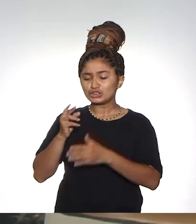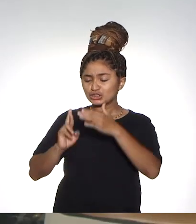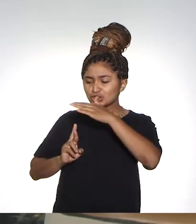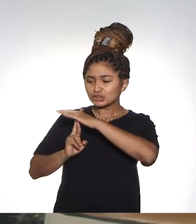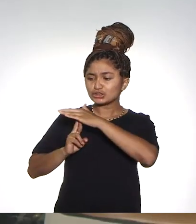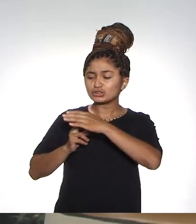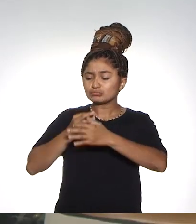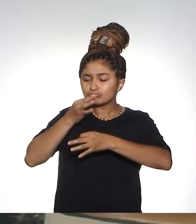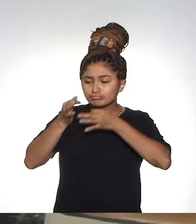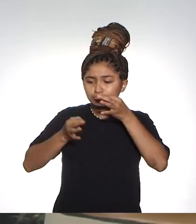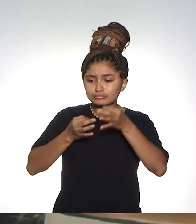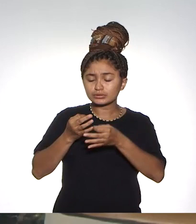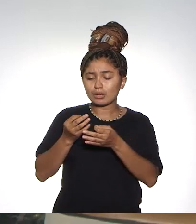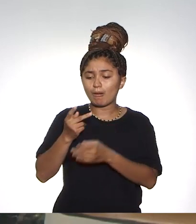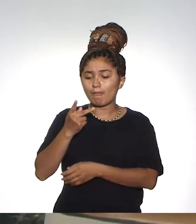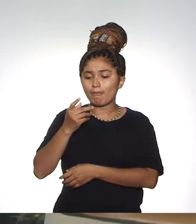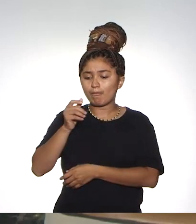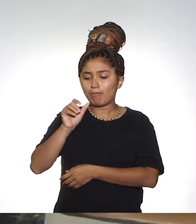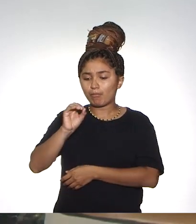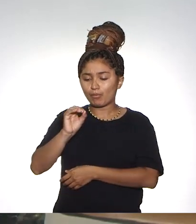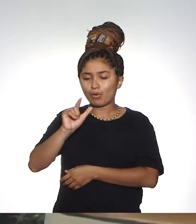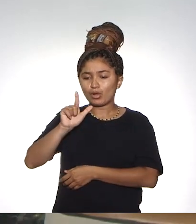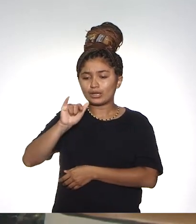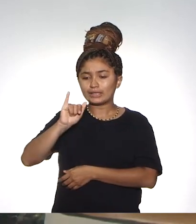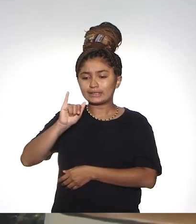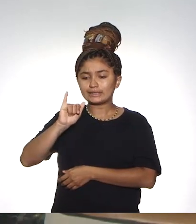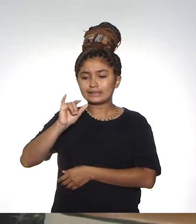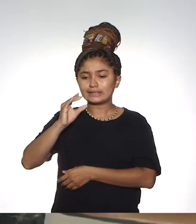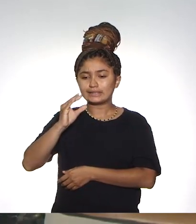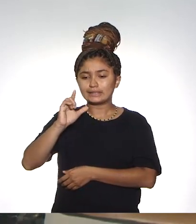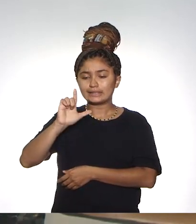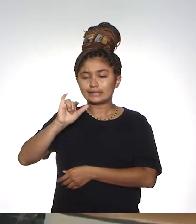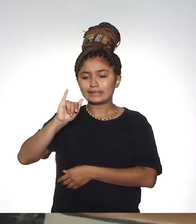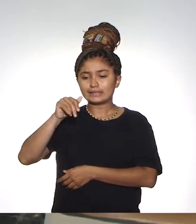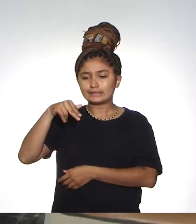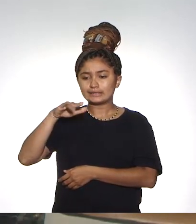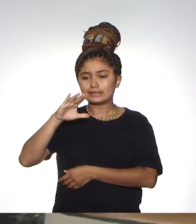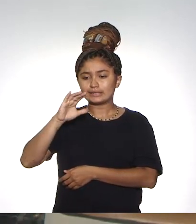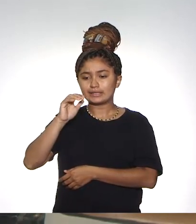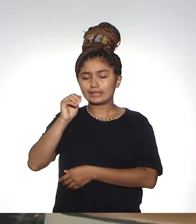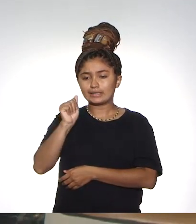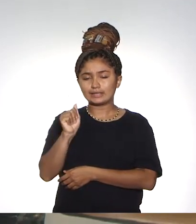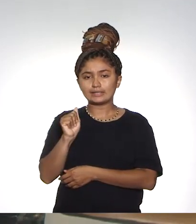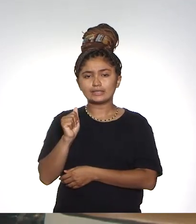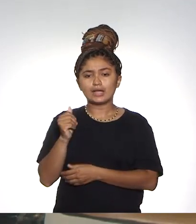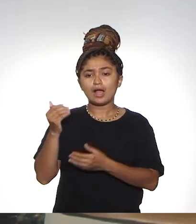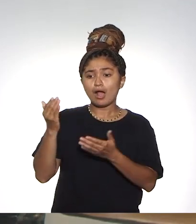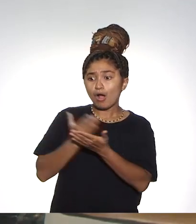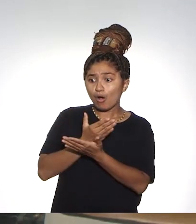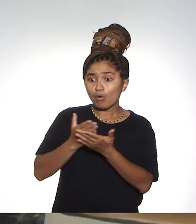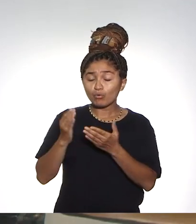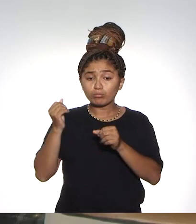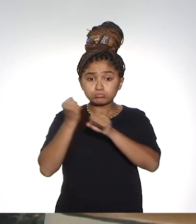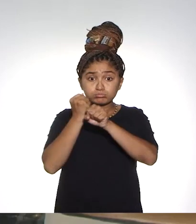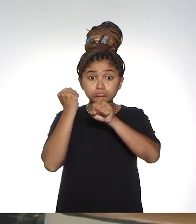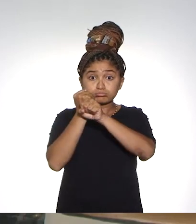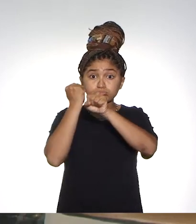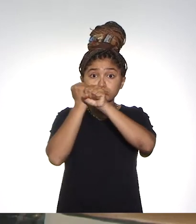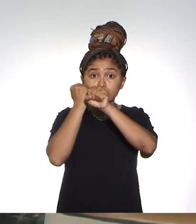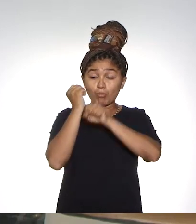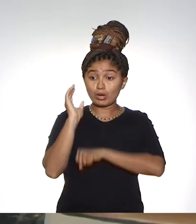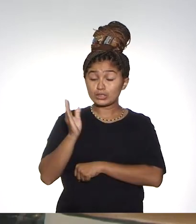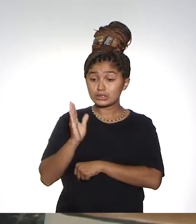policlínica, a gente consegue perceber, andando pelos campos da UFRR, o Paricarano, o Calmer e o Murupu, que algumas obras já estão sendo